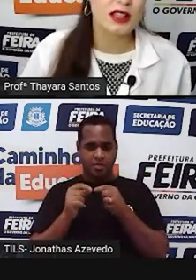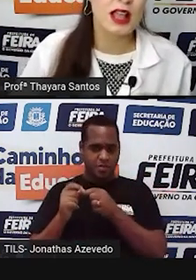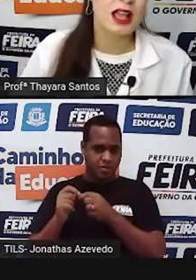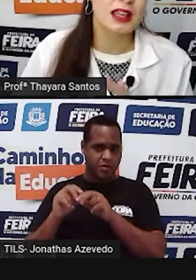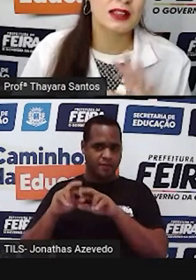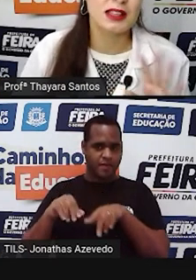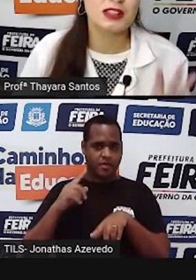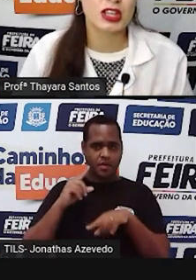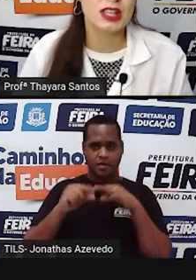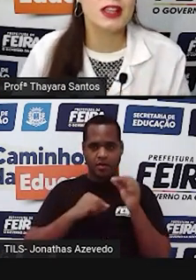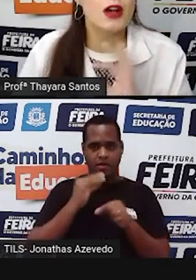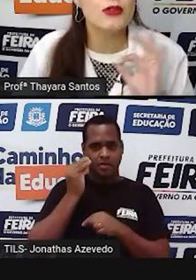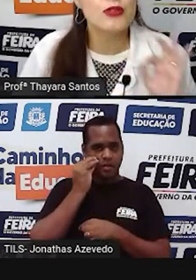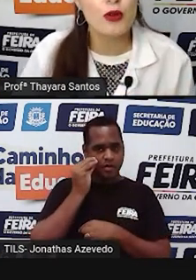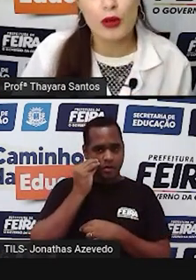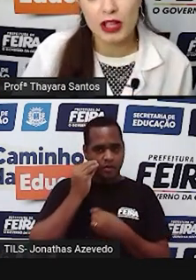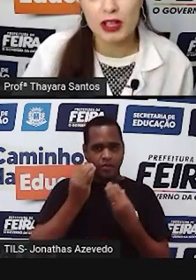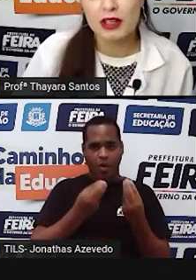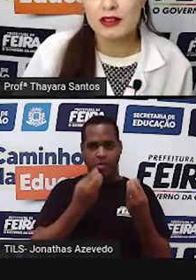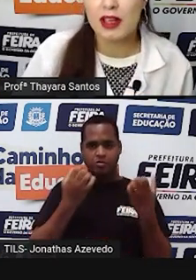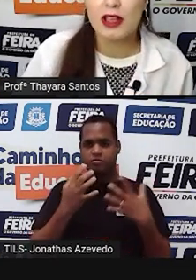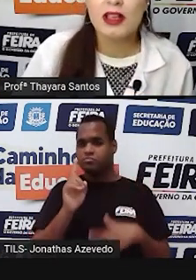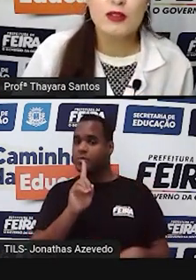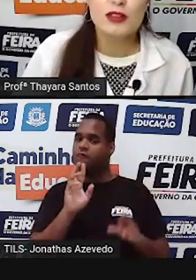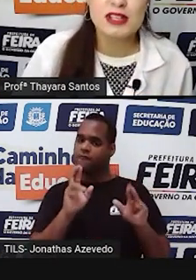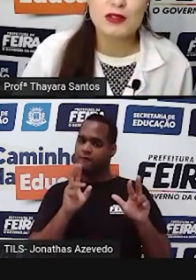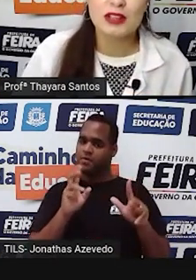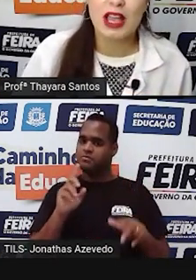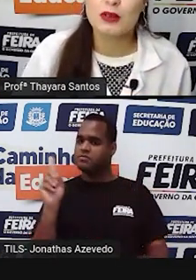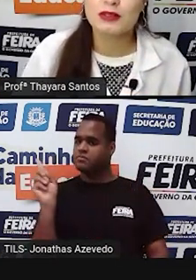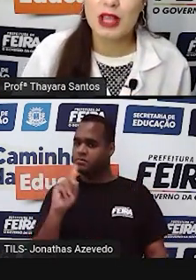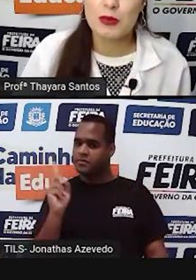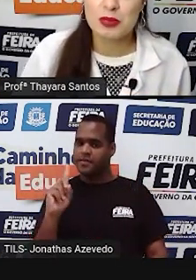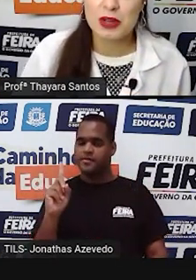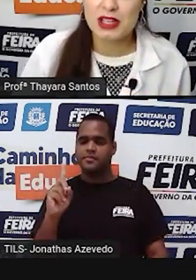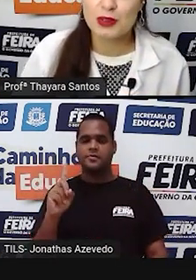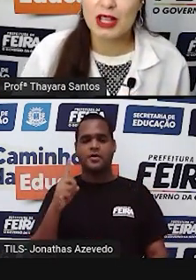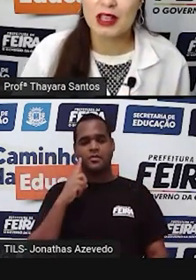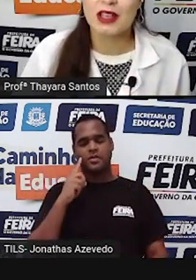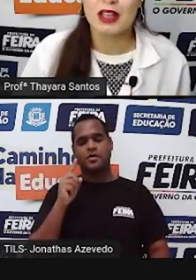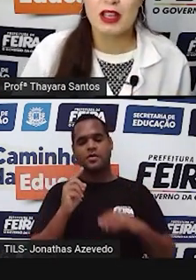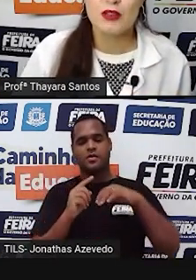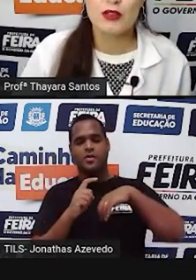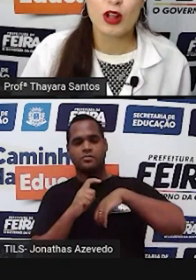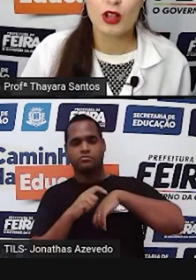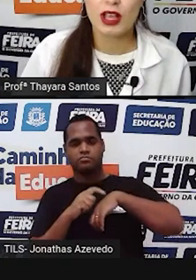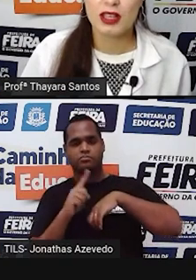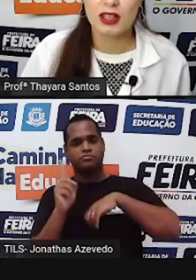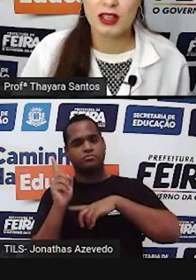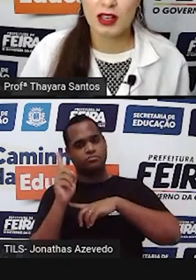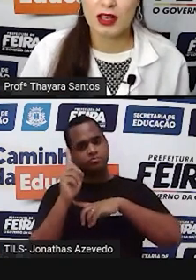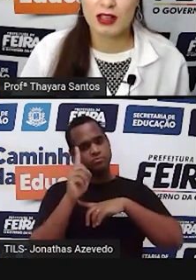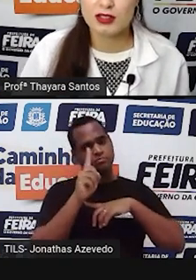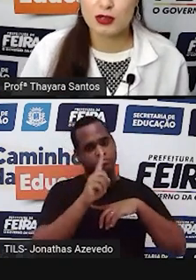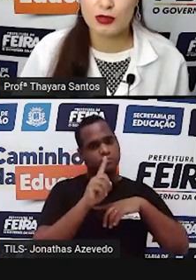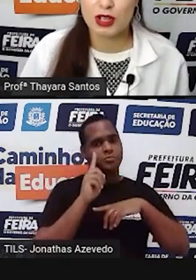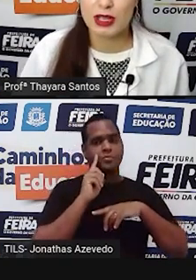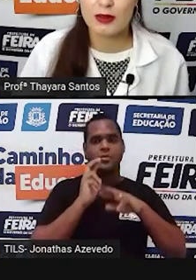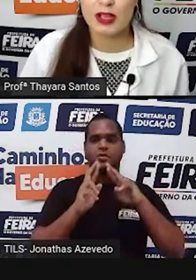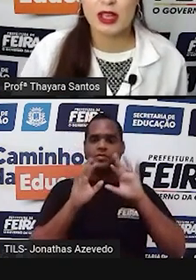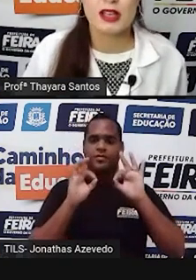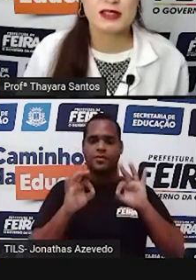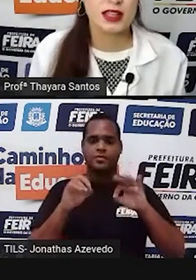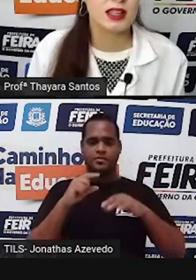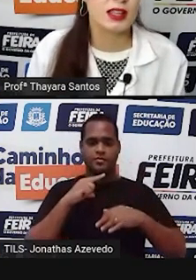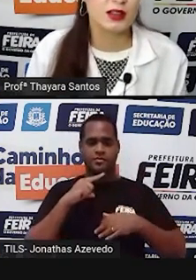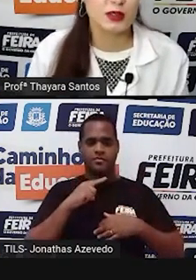Então, a característica que não foi, vocês vão ter aí um tempo para responder. Eu vou colocar aqui, deixa eu ver,